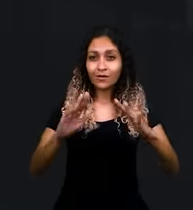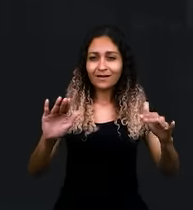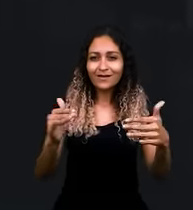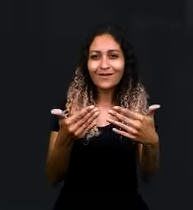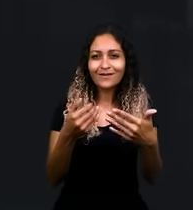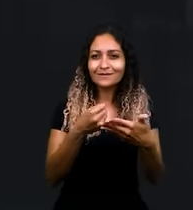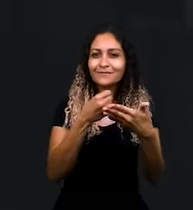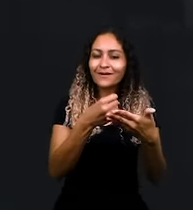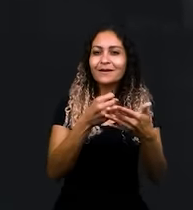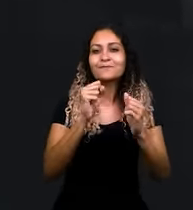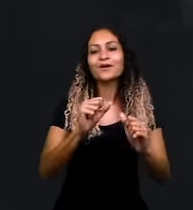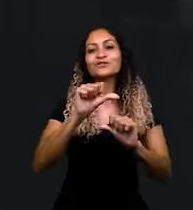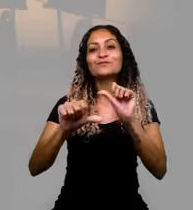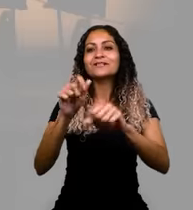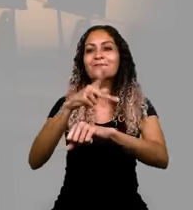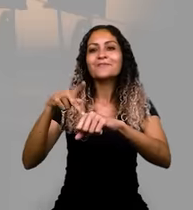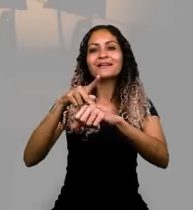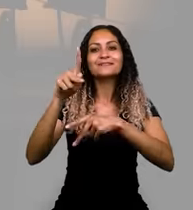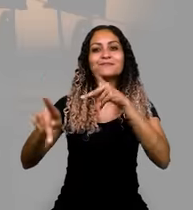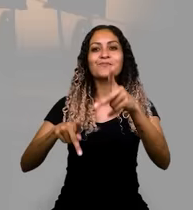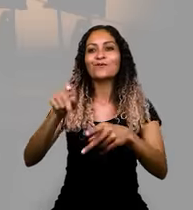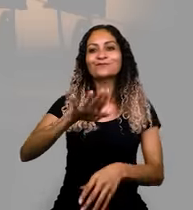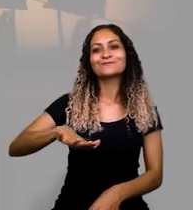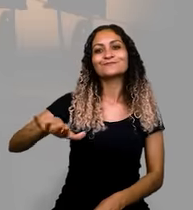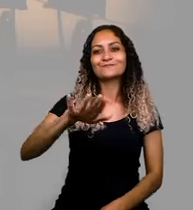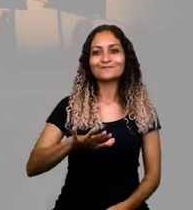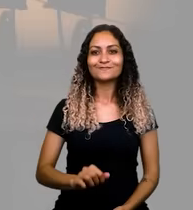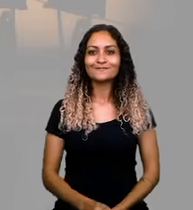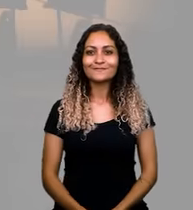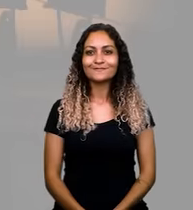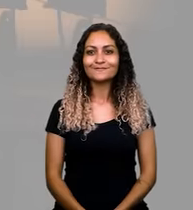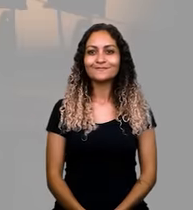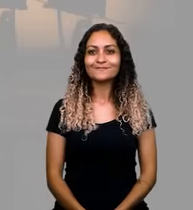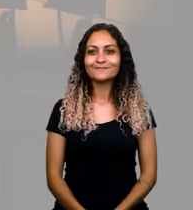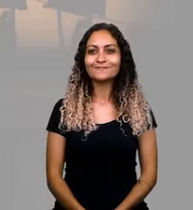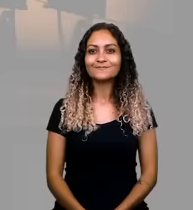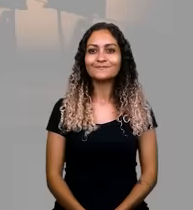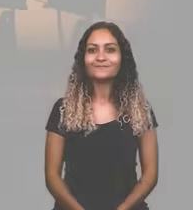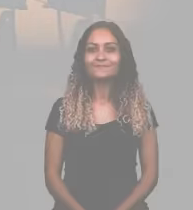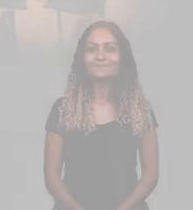Uma escola que acolhe é capaz dele mudar de uma nação, de um país, né?